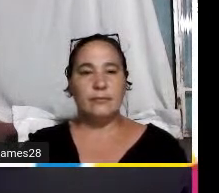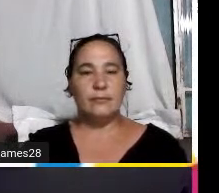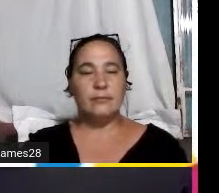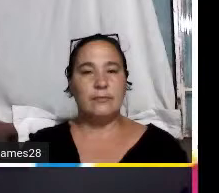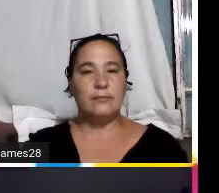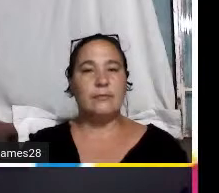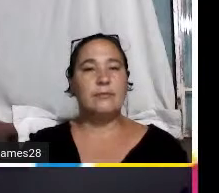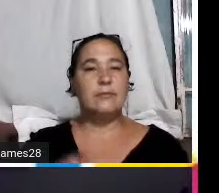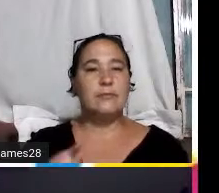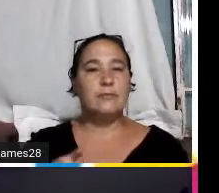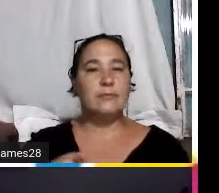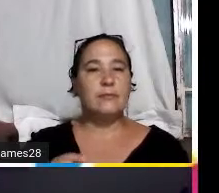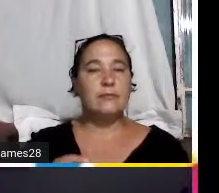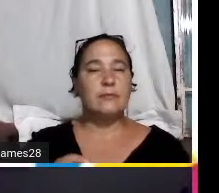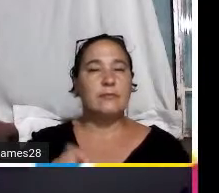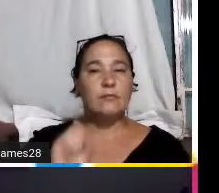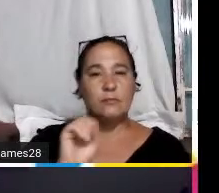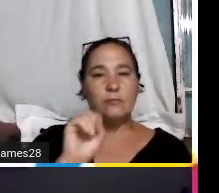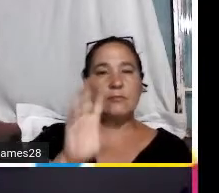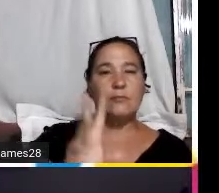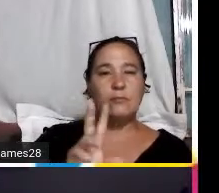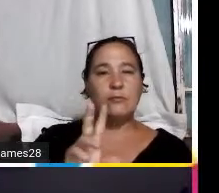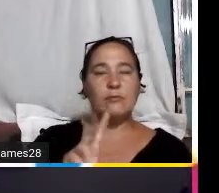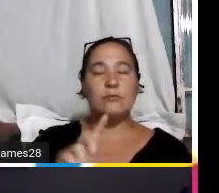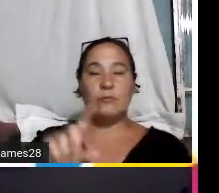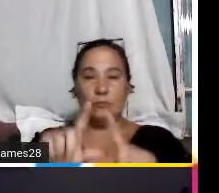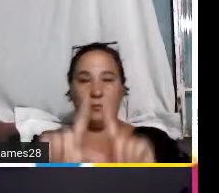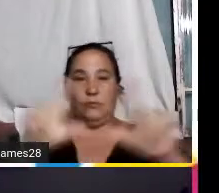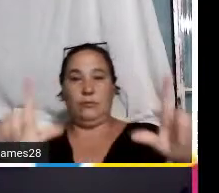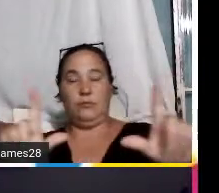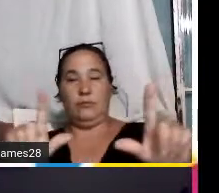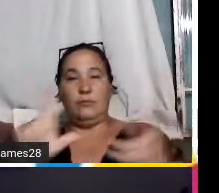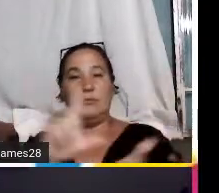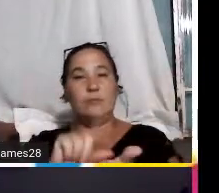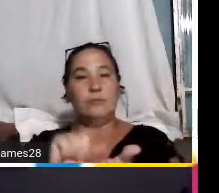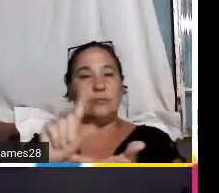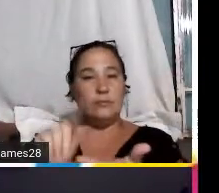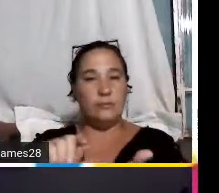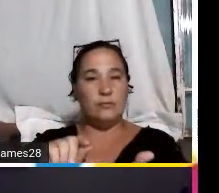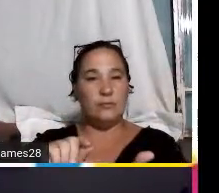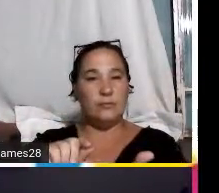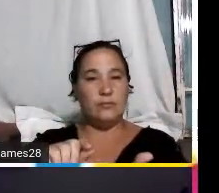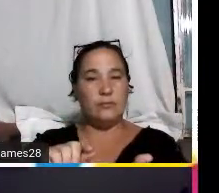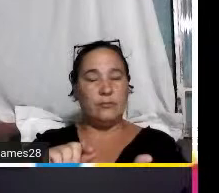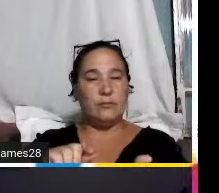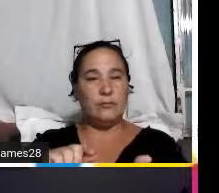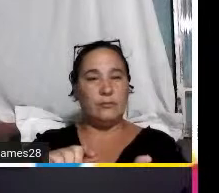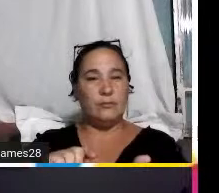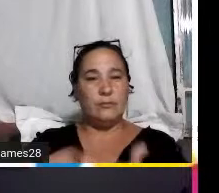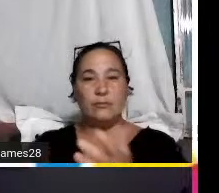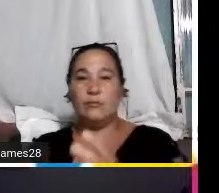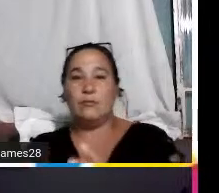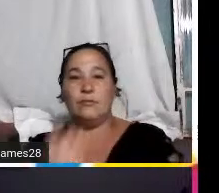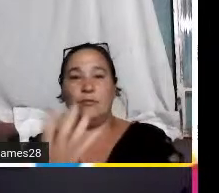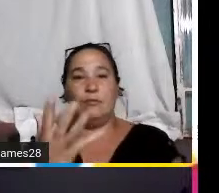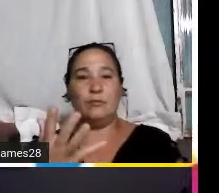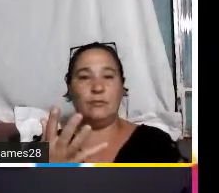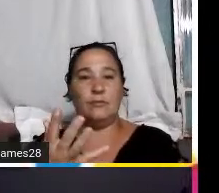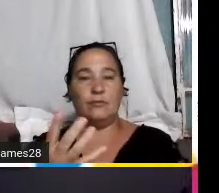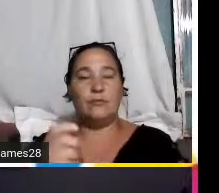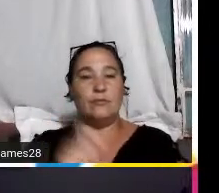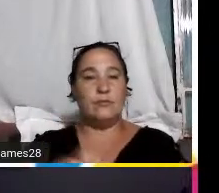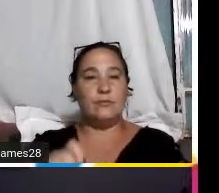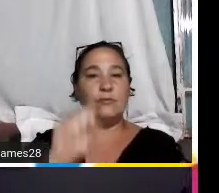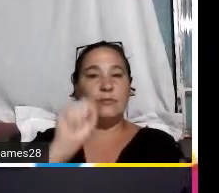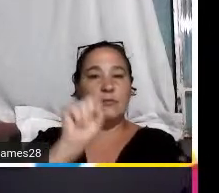aqui no primeiro slide a gente tem a logo do nosso aplicativo que os criadores escrito